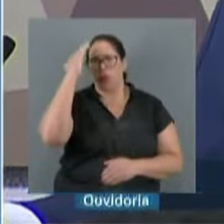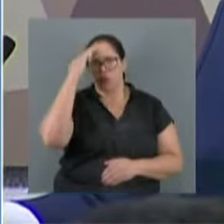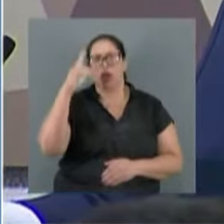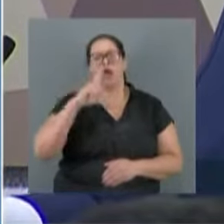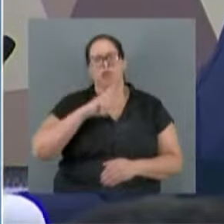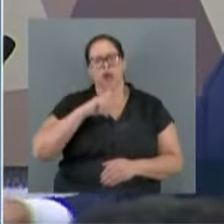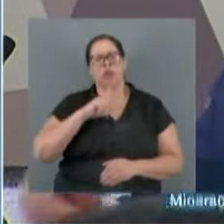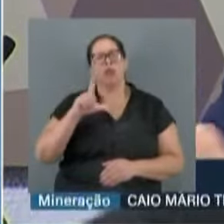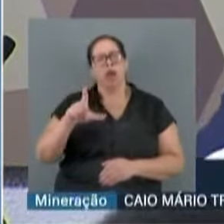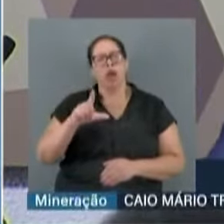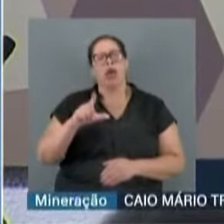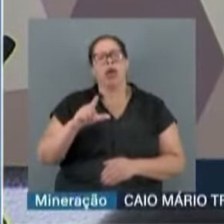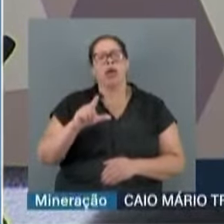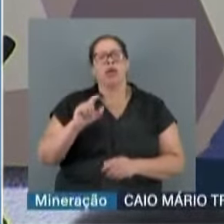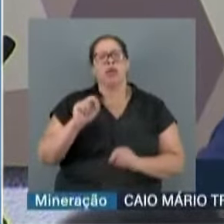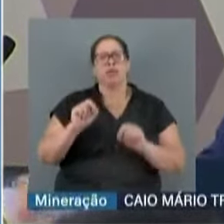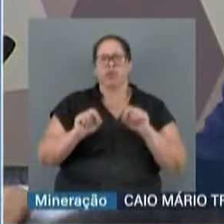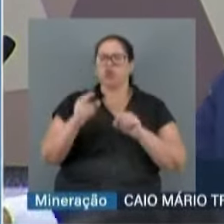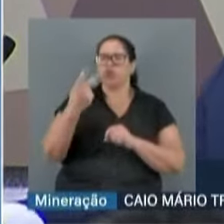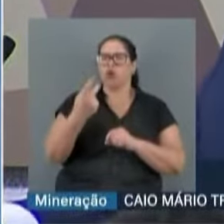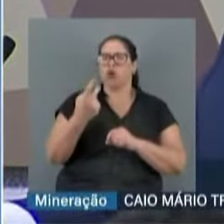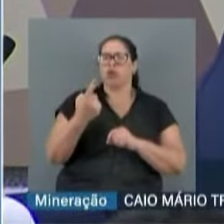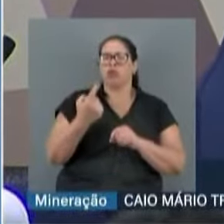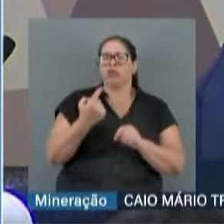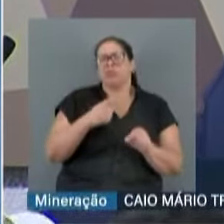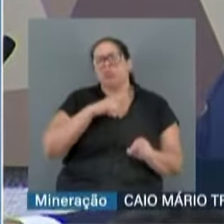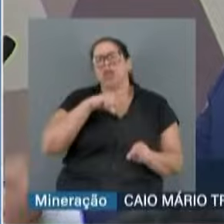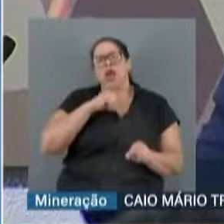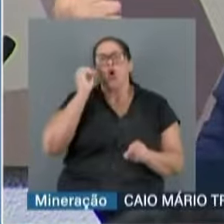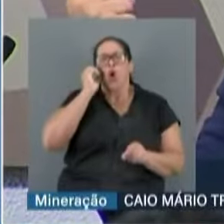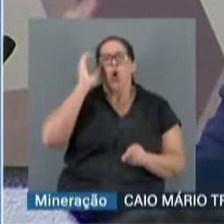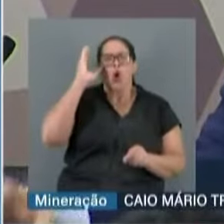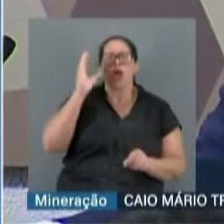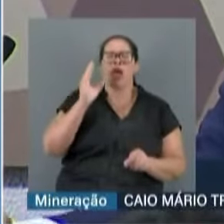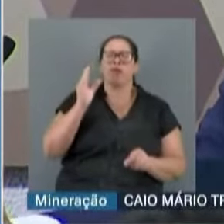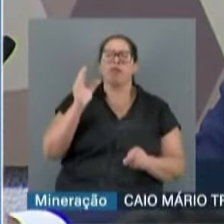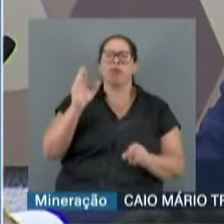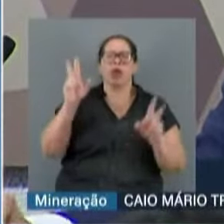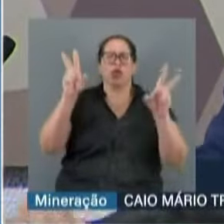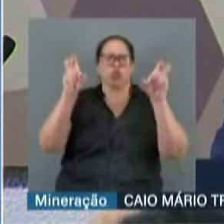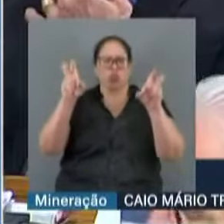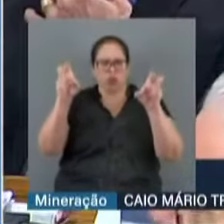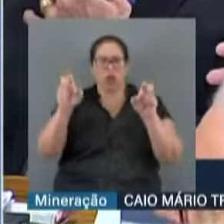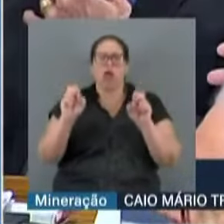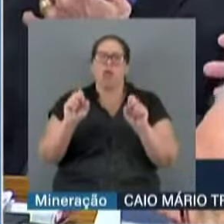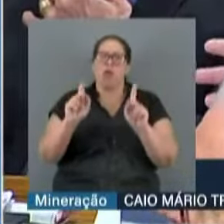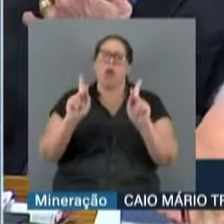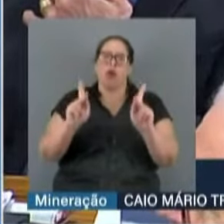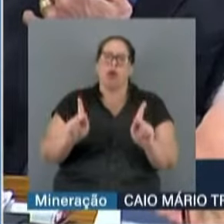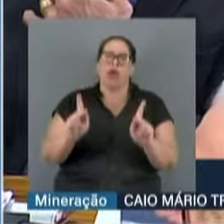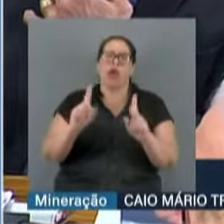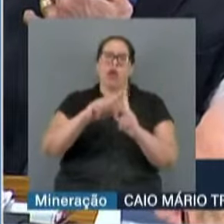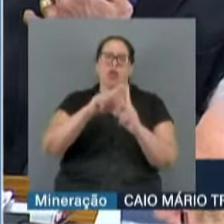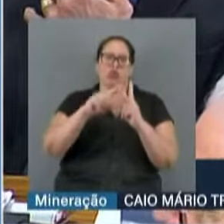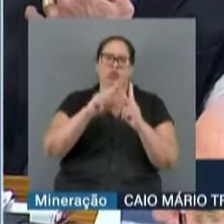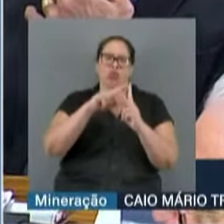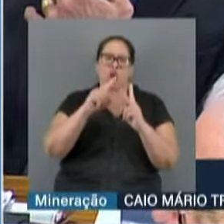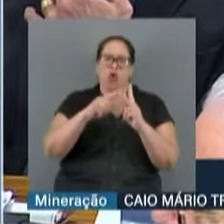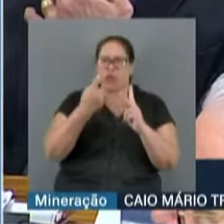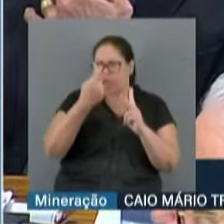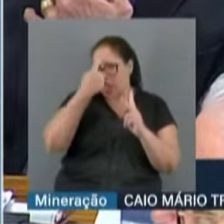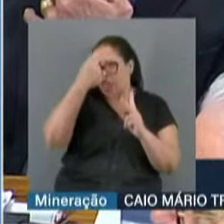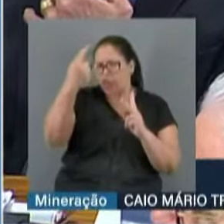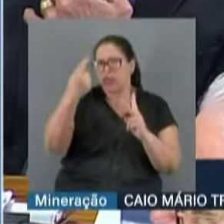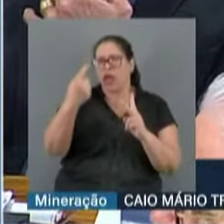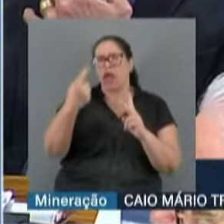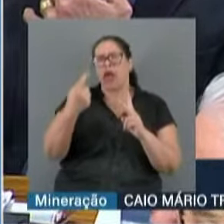saindo do cenário político, sem fazer política, mudando a ele, como você diz. Não ao sistema que